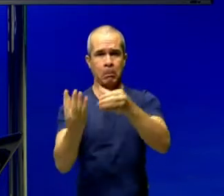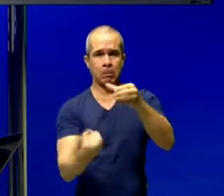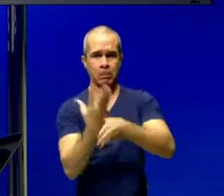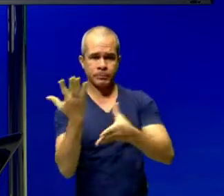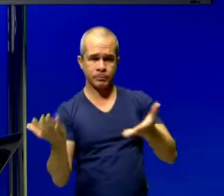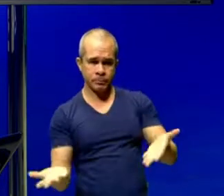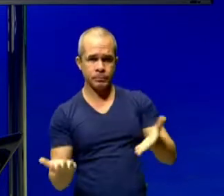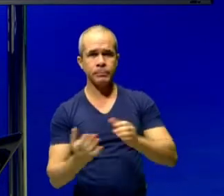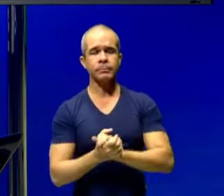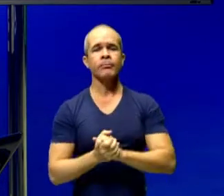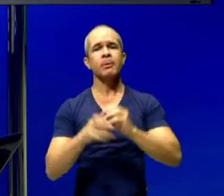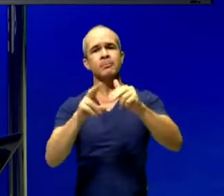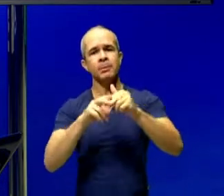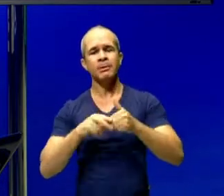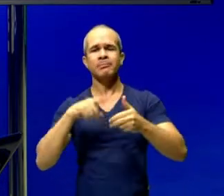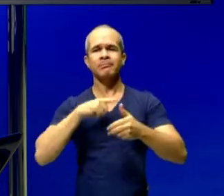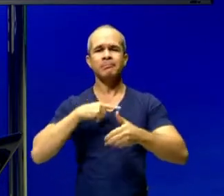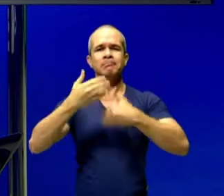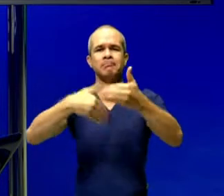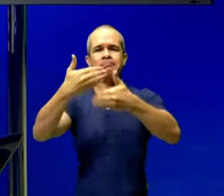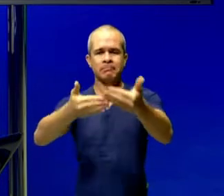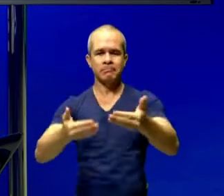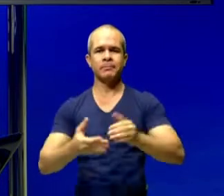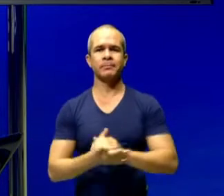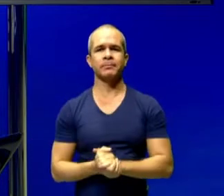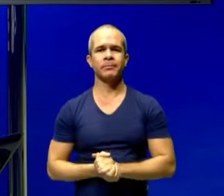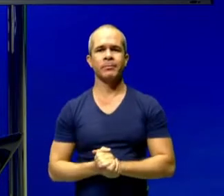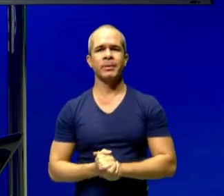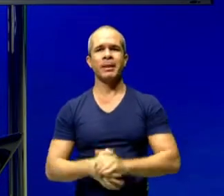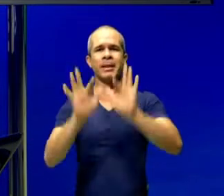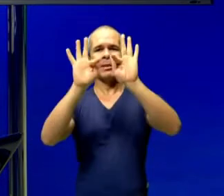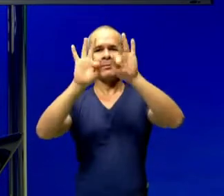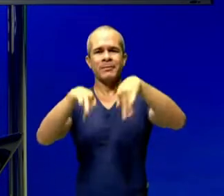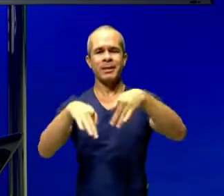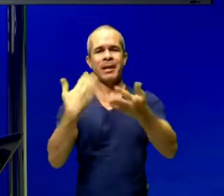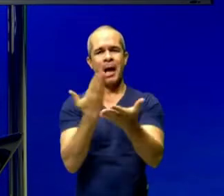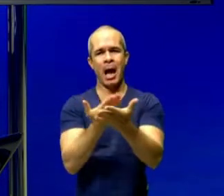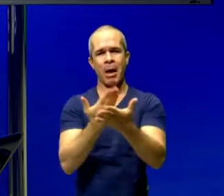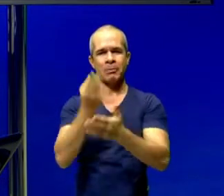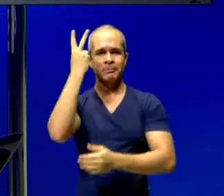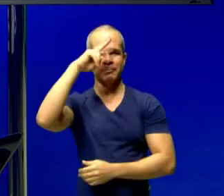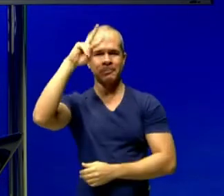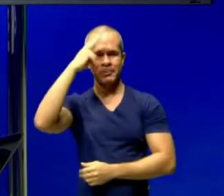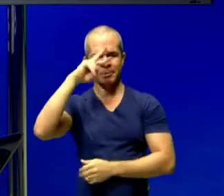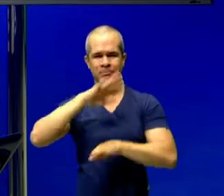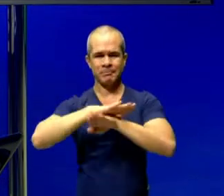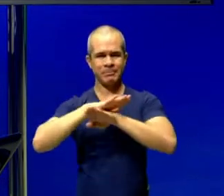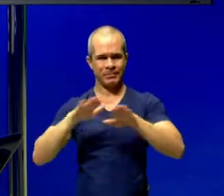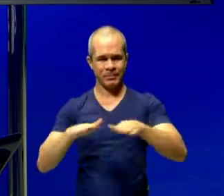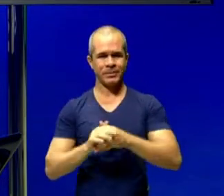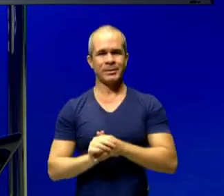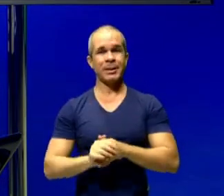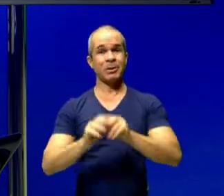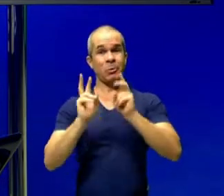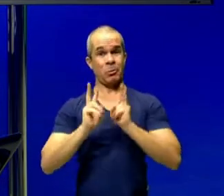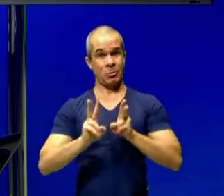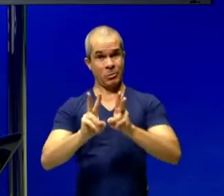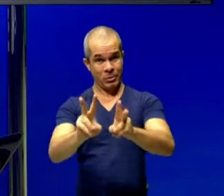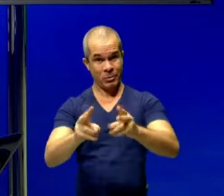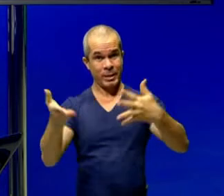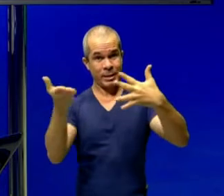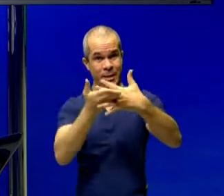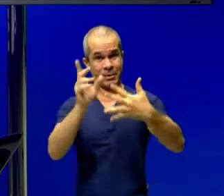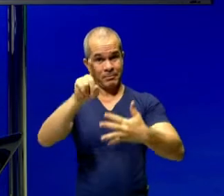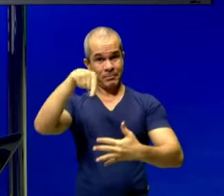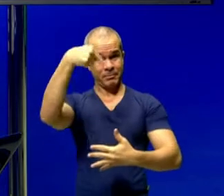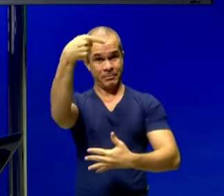interferindo dentro desses processos. Chegamos ao fim de mais uma aula. Não saiam daí, pois após o